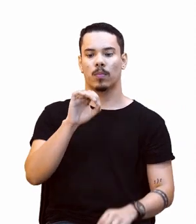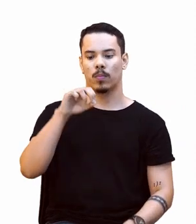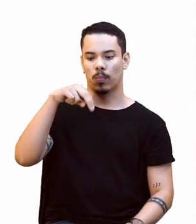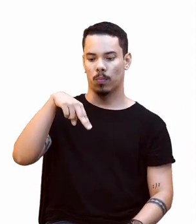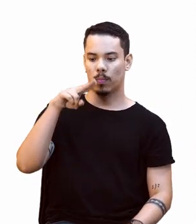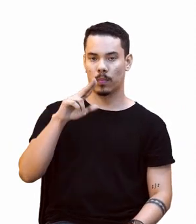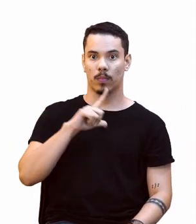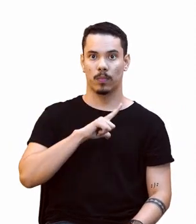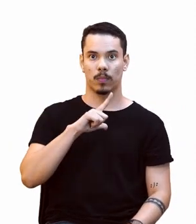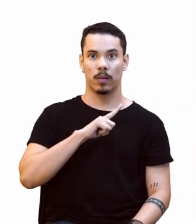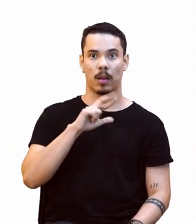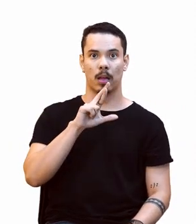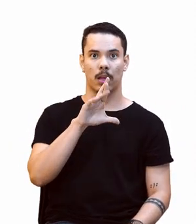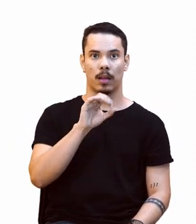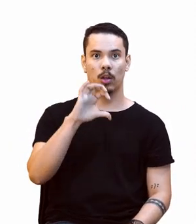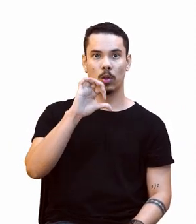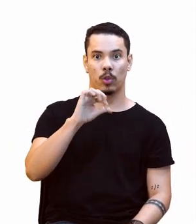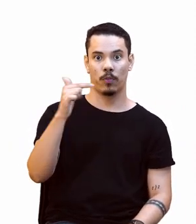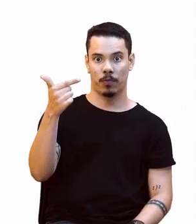Rio 92,